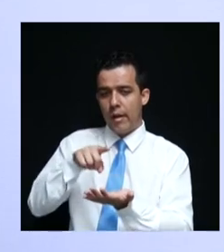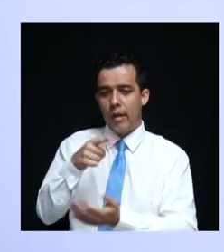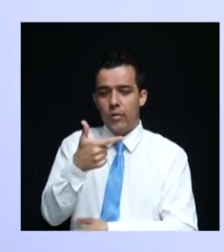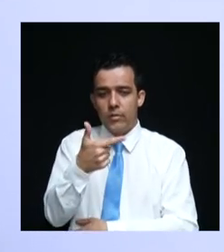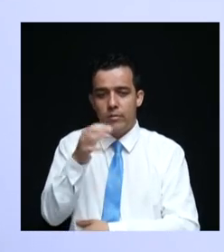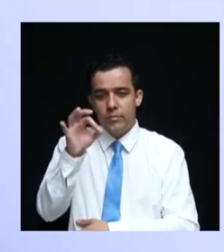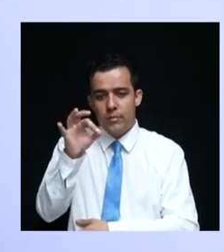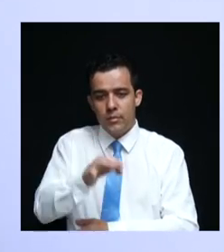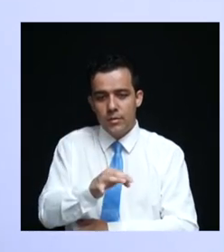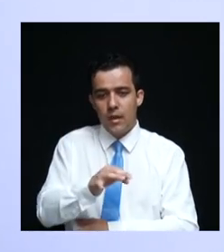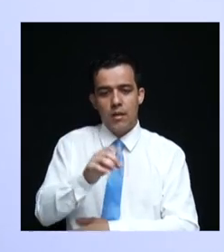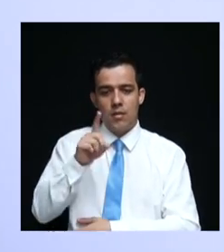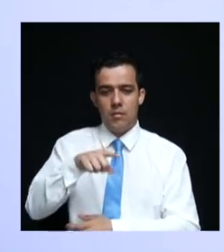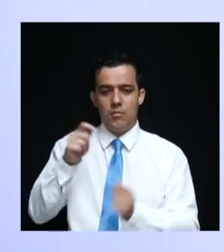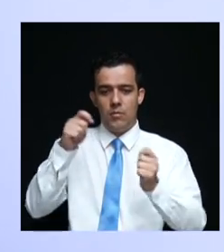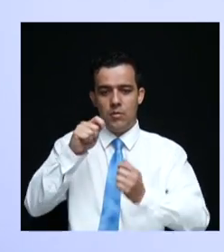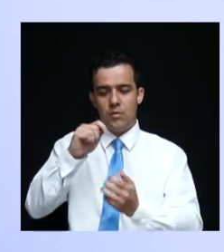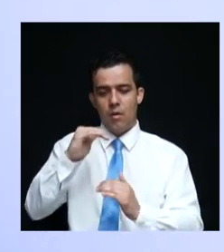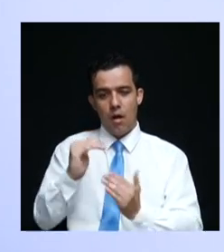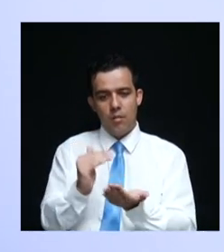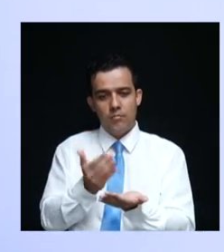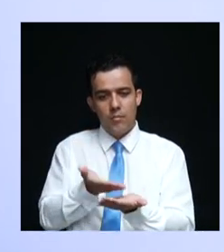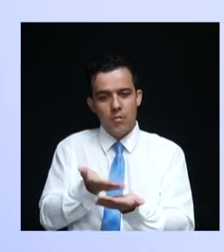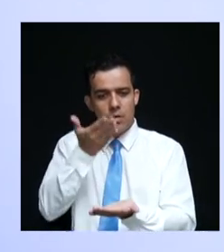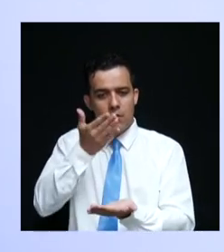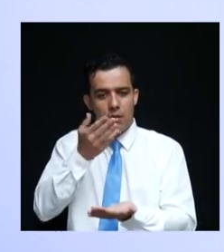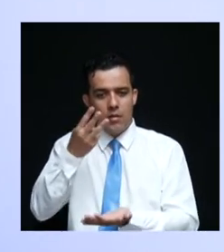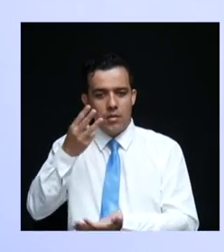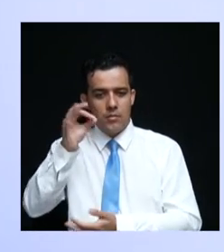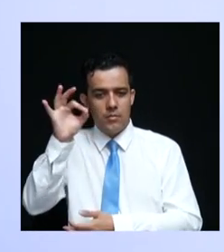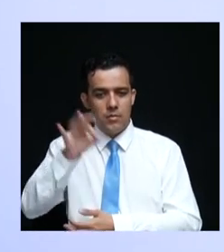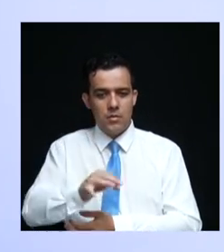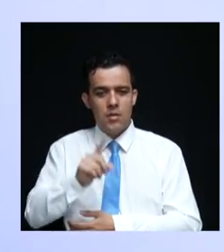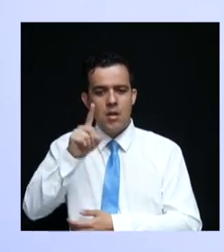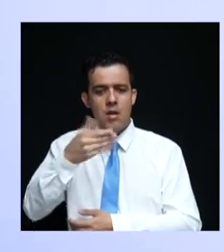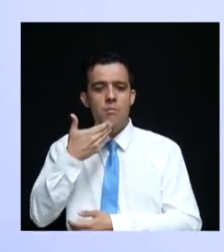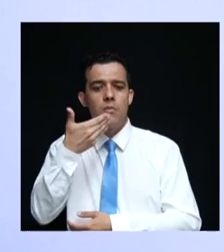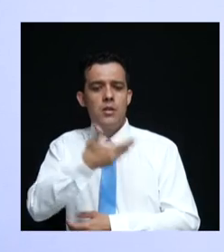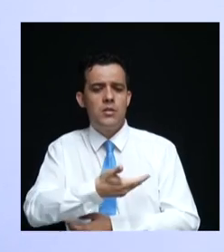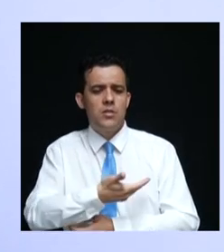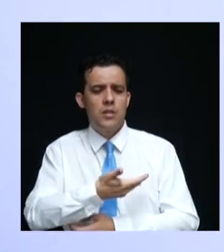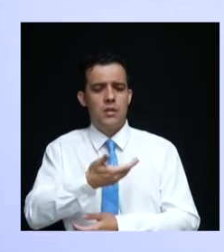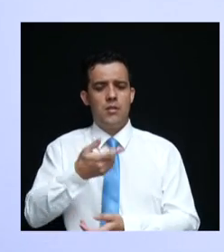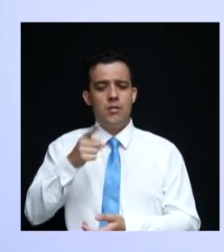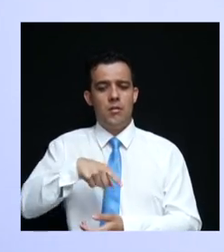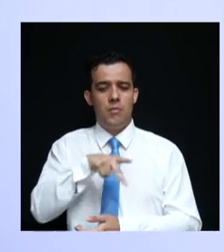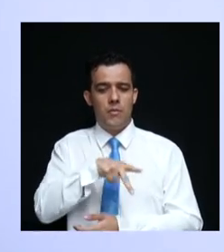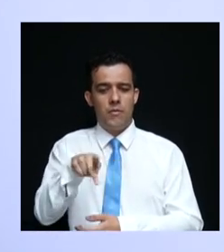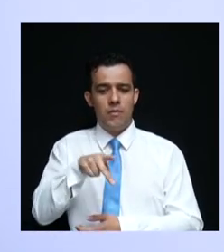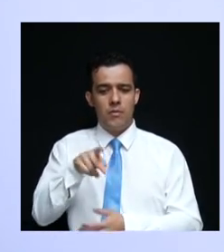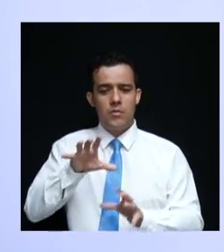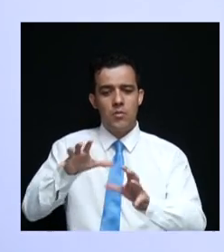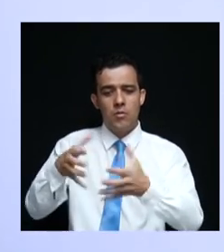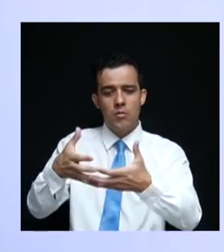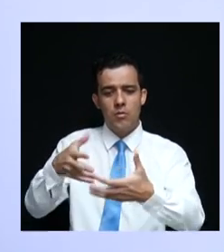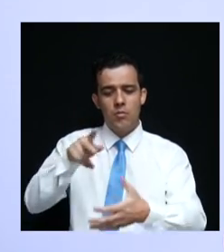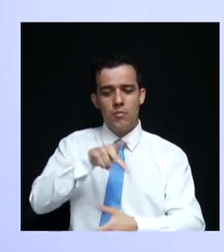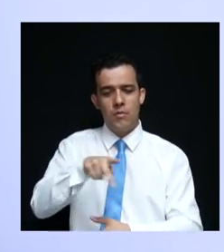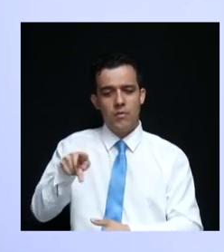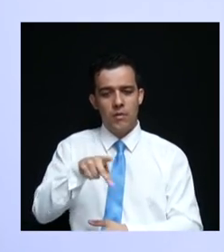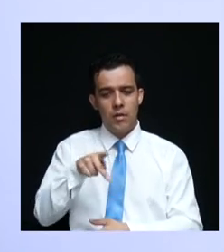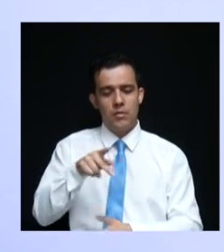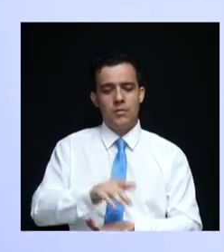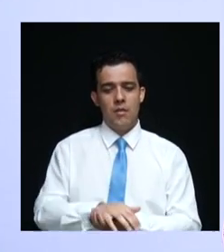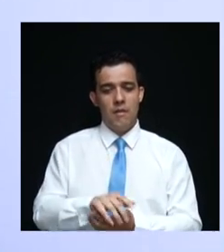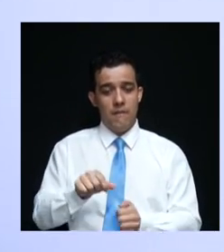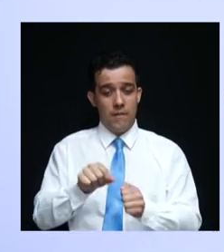possa chegar a 3%, que é a reivindicação dos nossos professores, do nosso corpo docente, fazendo com que nós